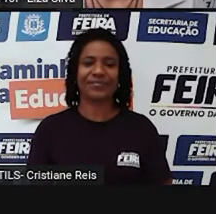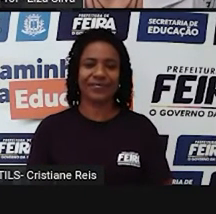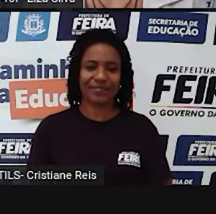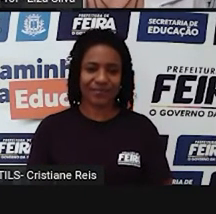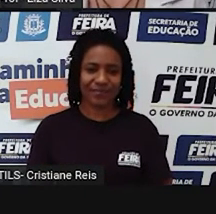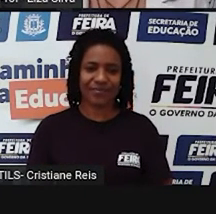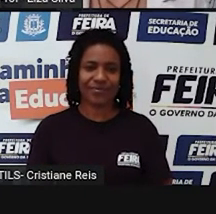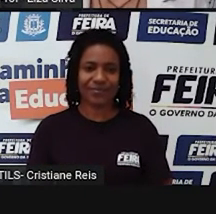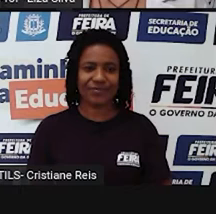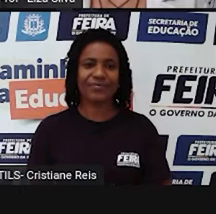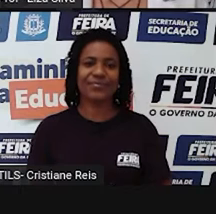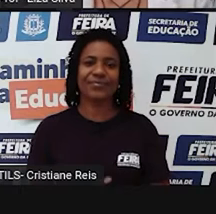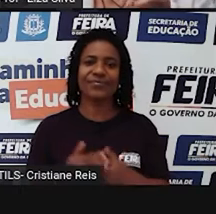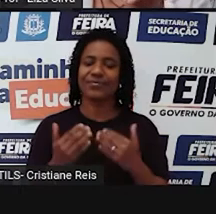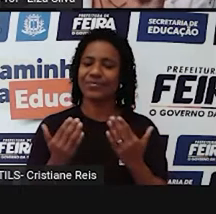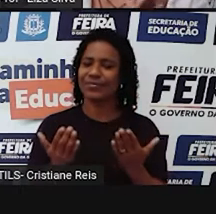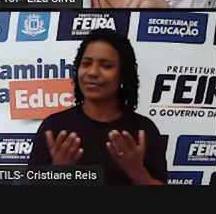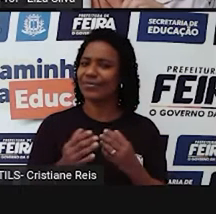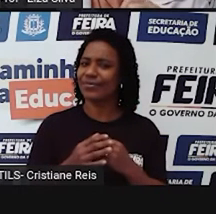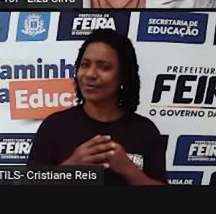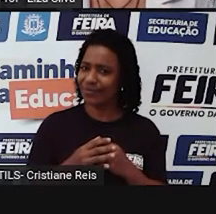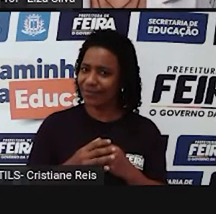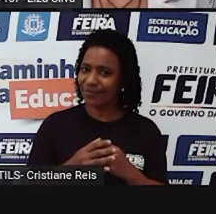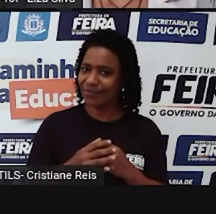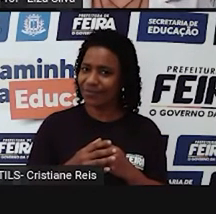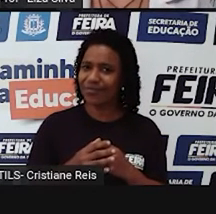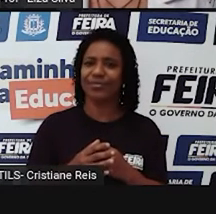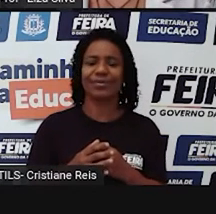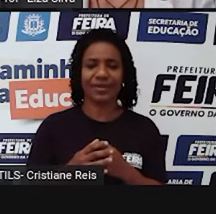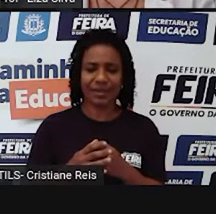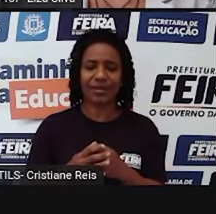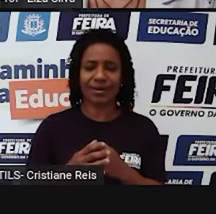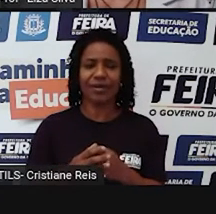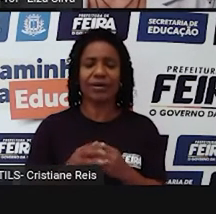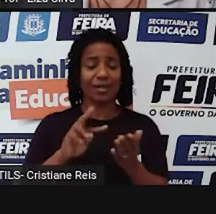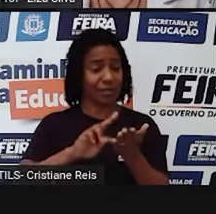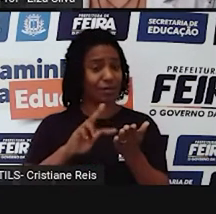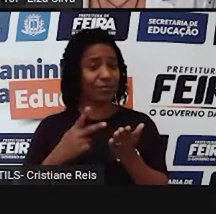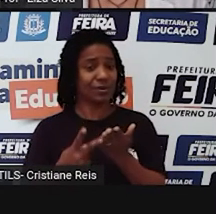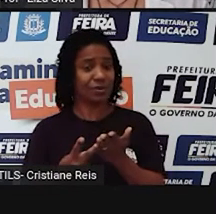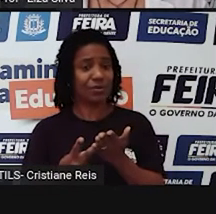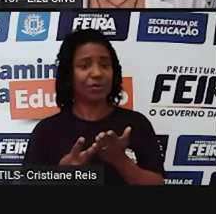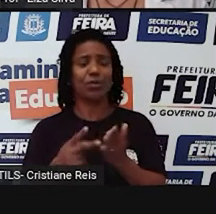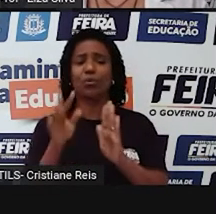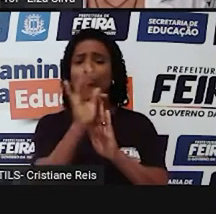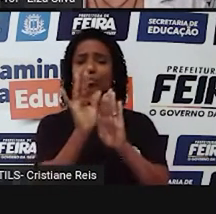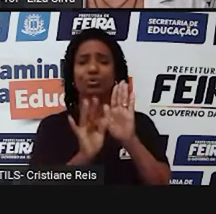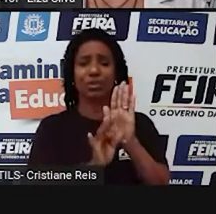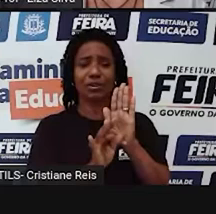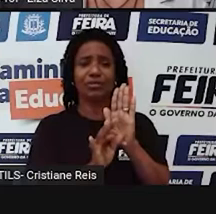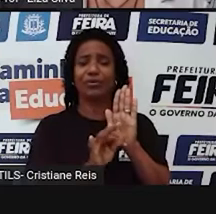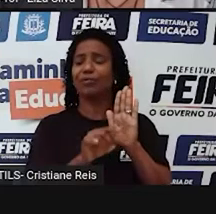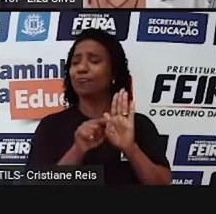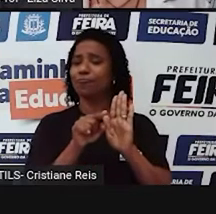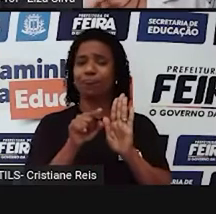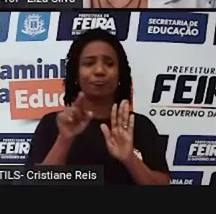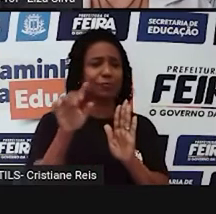Então, como é que você pode entender melhor os textos em inglês?